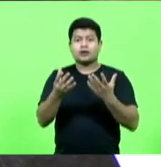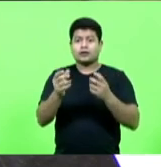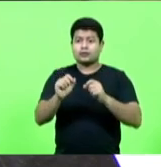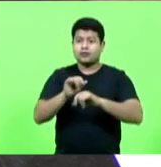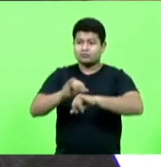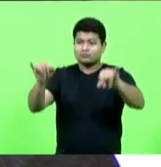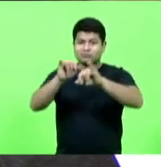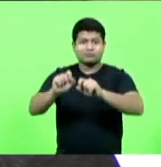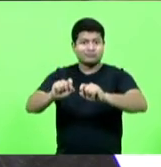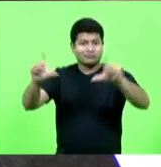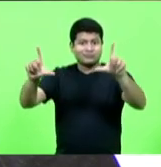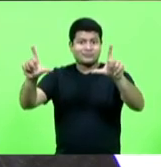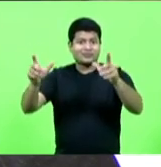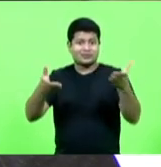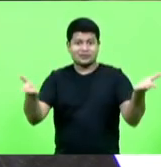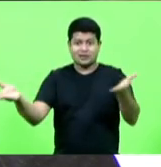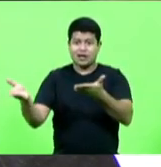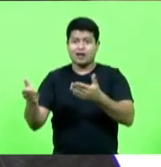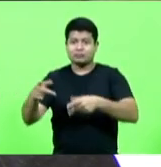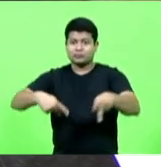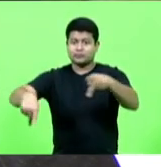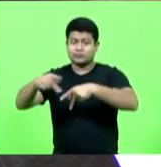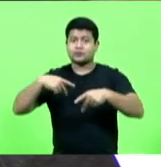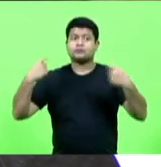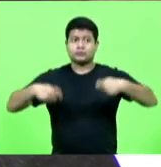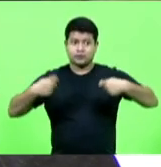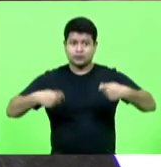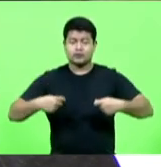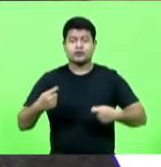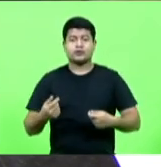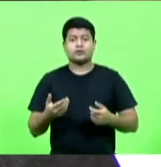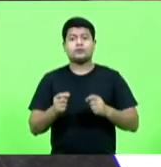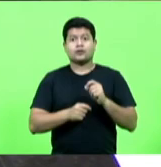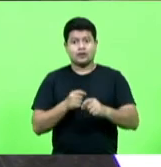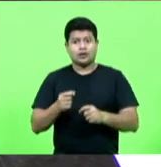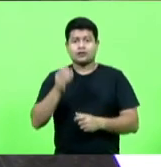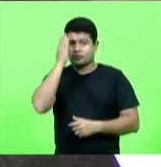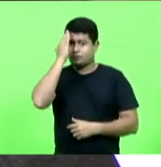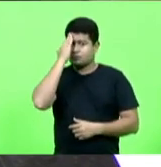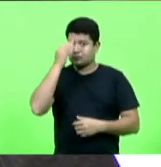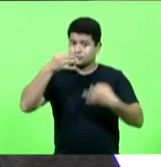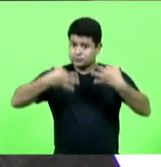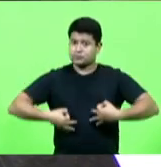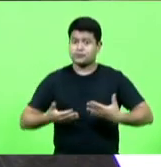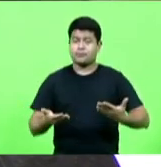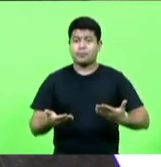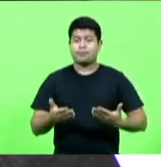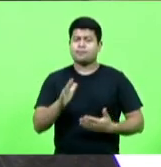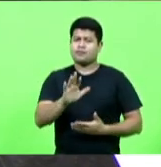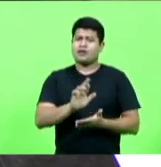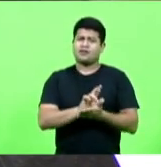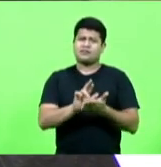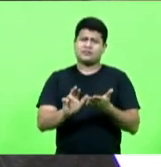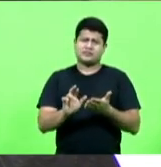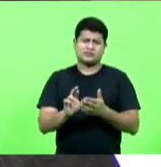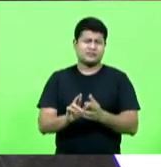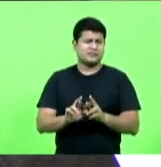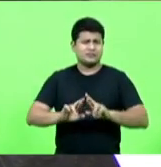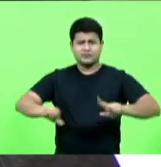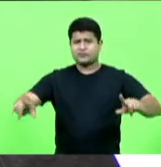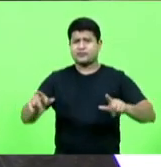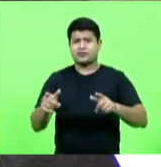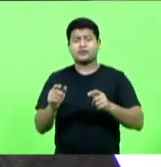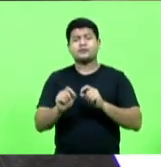de coisas que são pontuais, que ela precisa, ela tem obrigatoriedade de saber. É diferente das inúmeras realizações